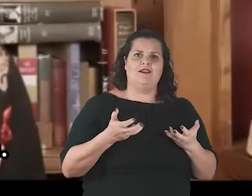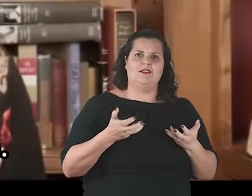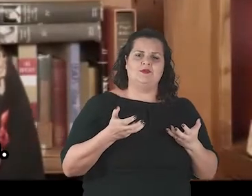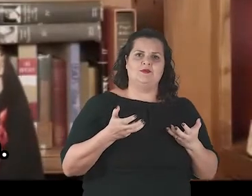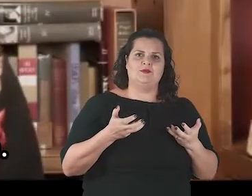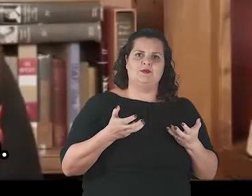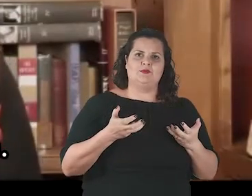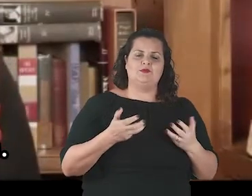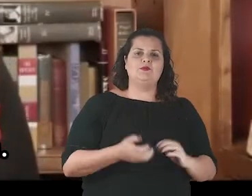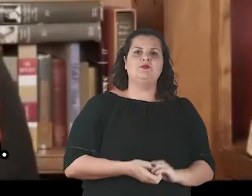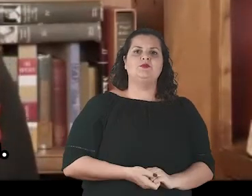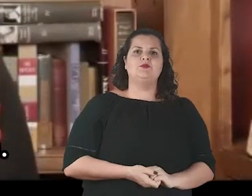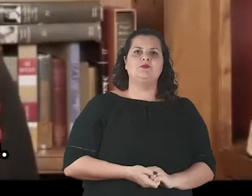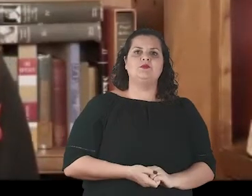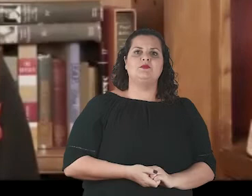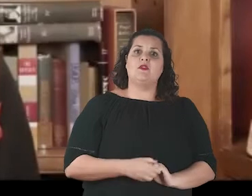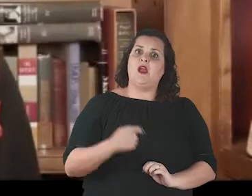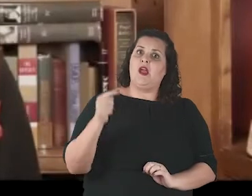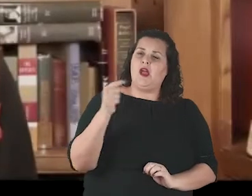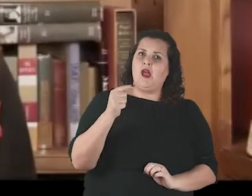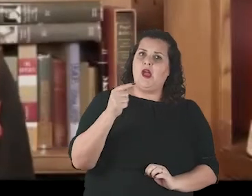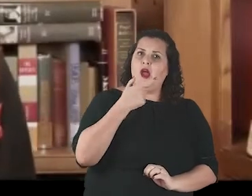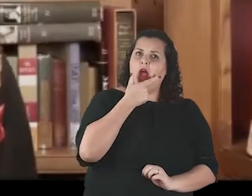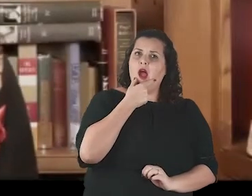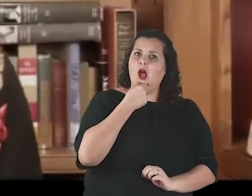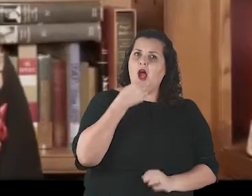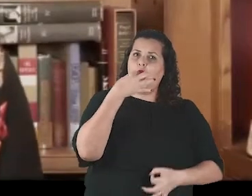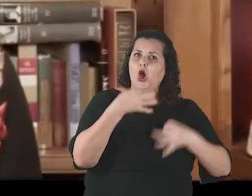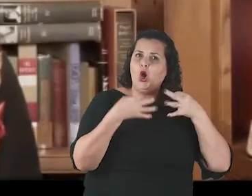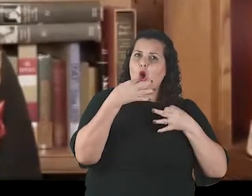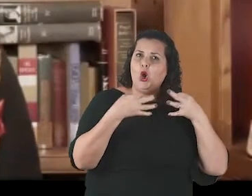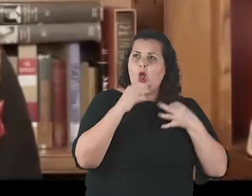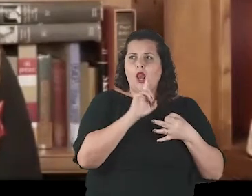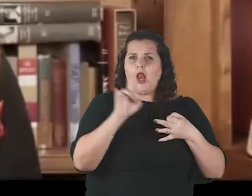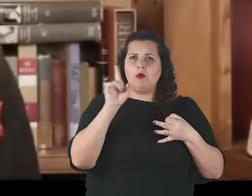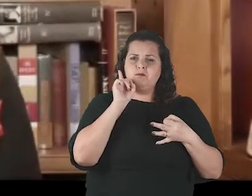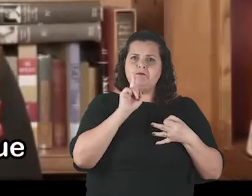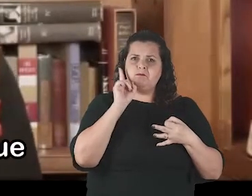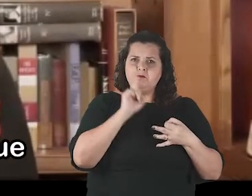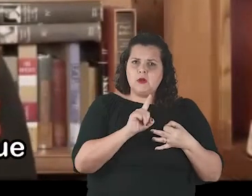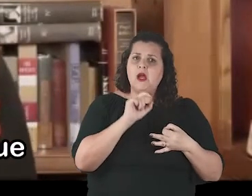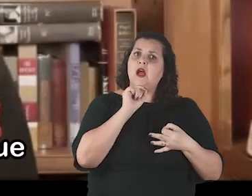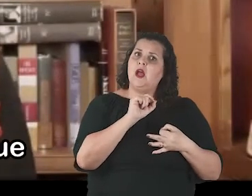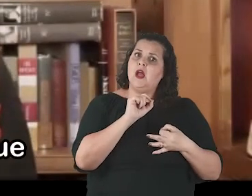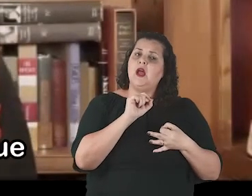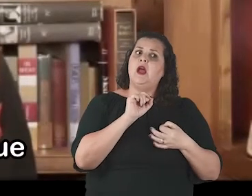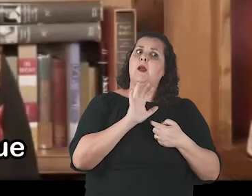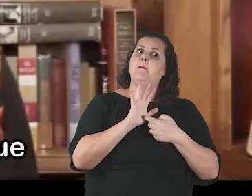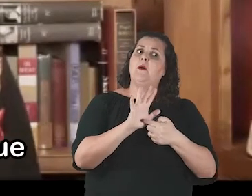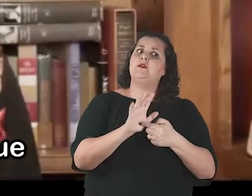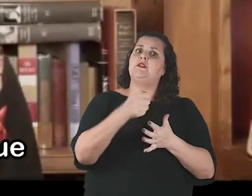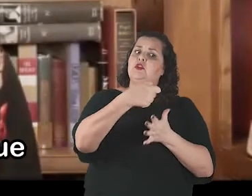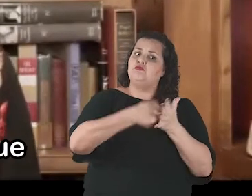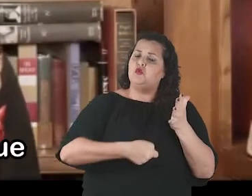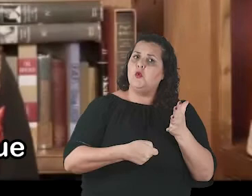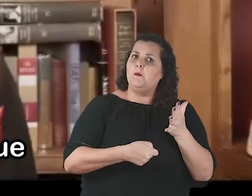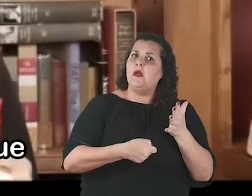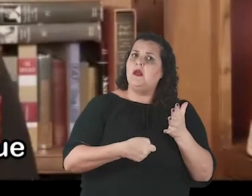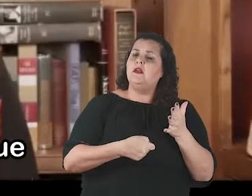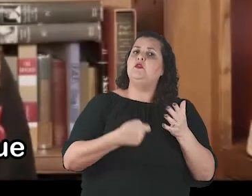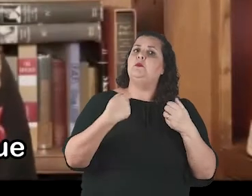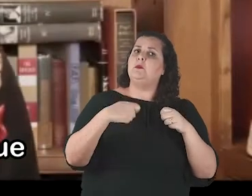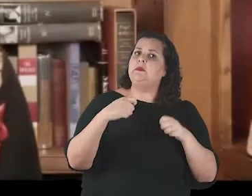que nossas crianças erdem. Para o Procurador-Geral do Novo México, o comentário geral